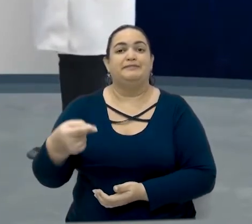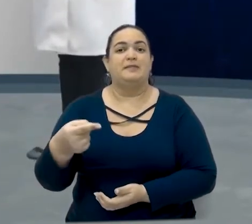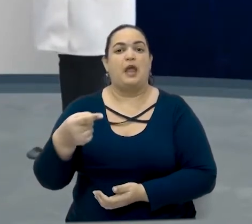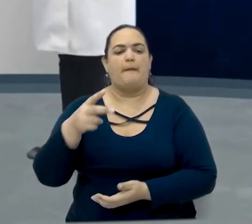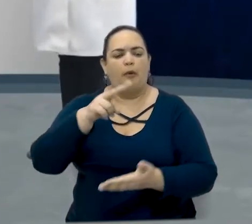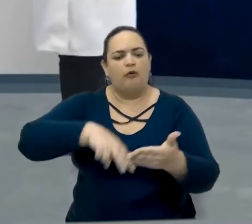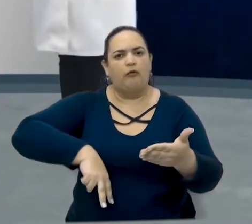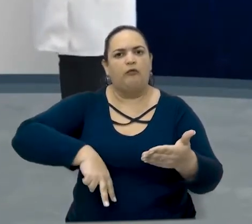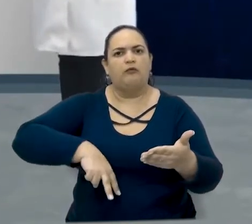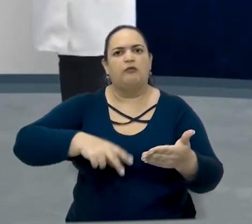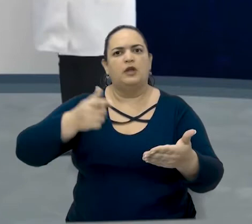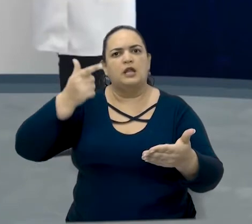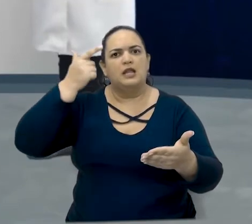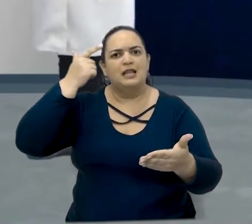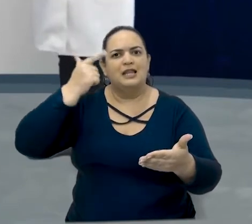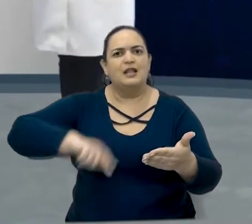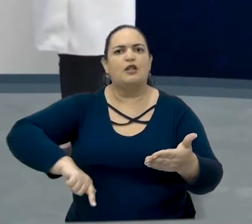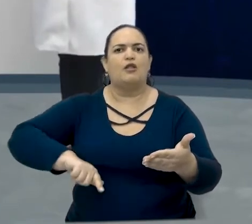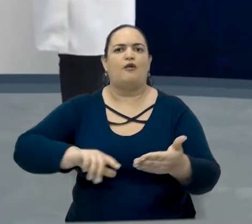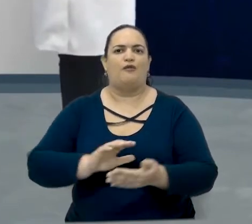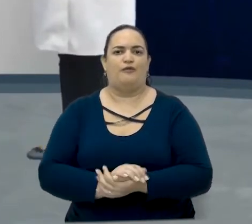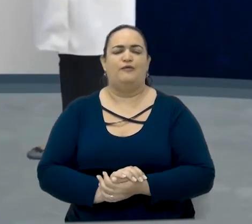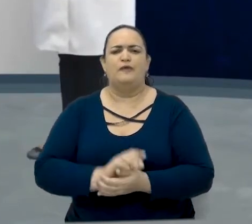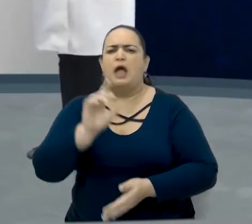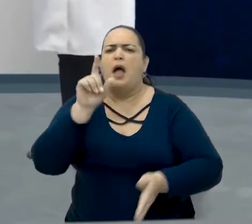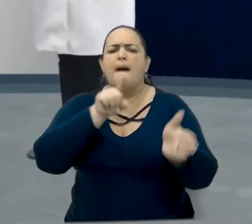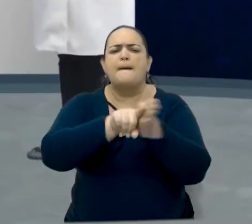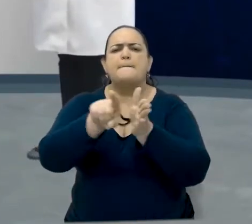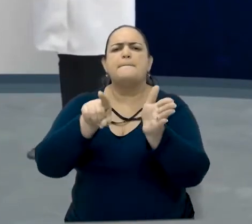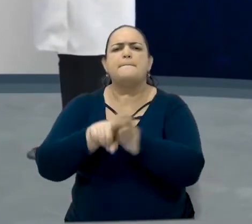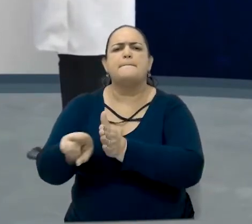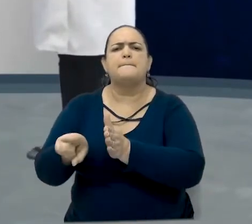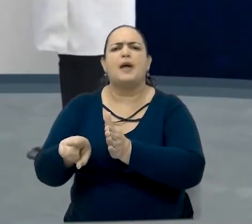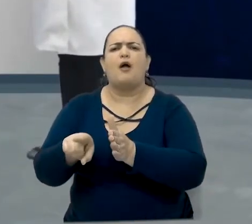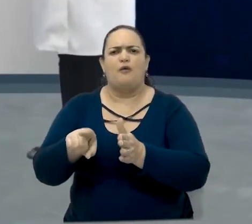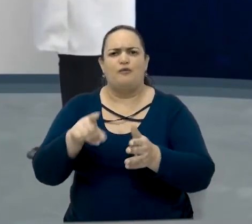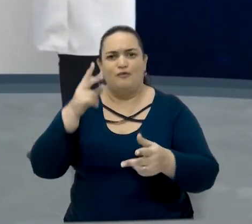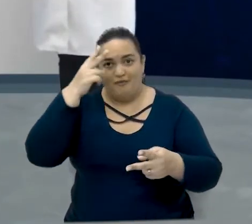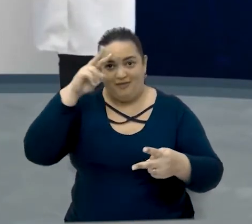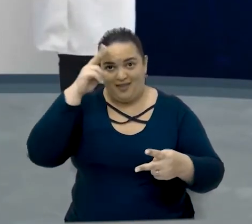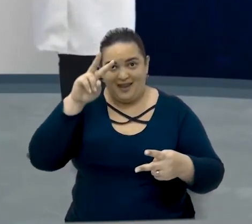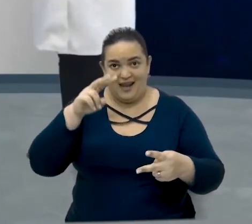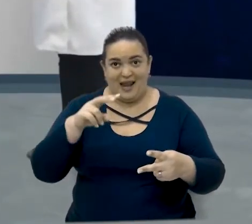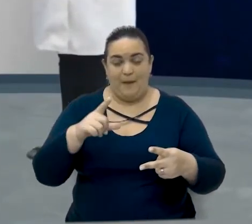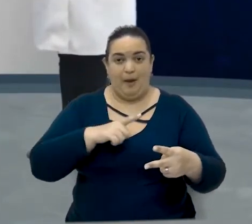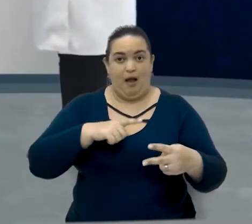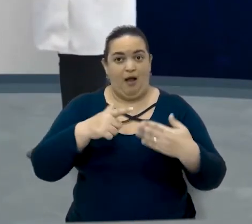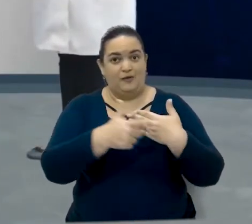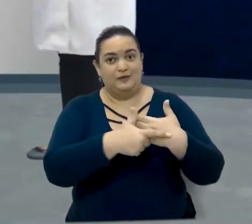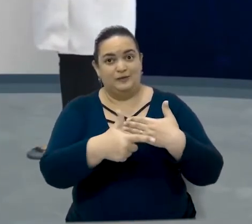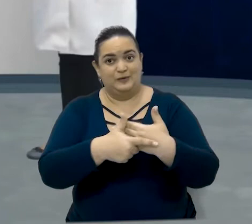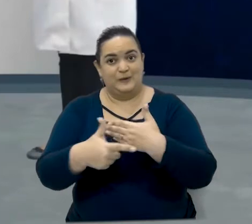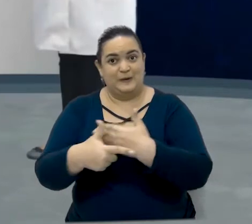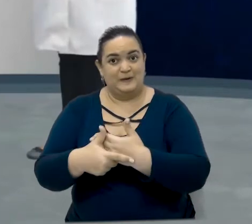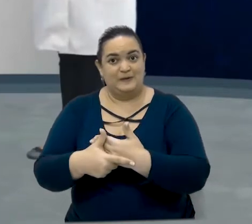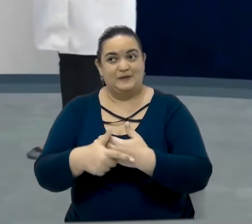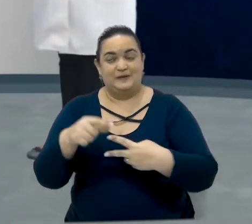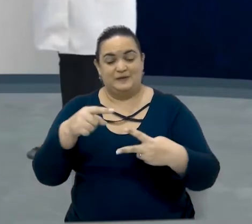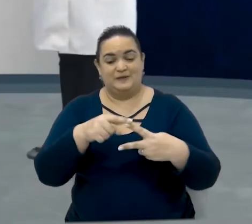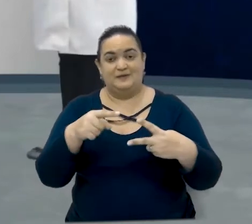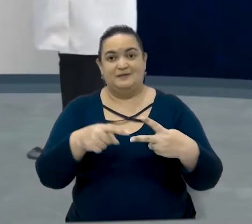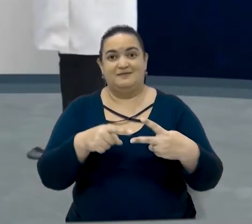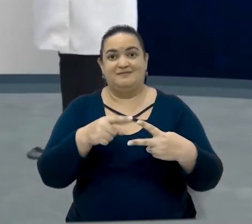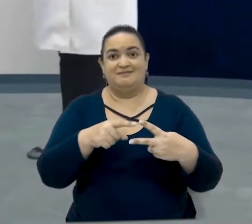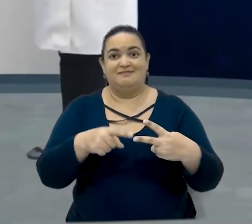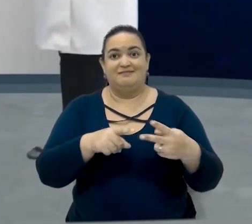Mas agora nós vamos relembrar aquelas perguntas que vocês viram junto com os nossos personagens, o Pedro, Potira, sobre o